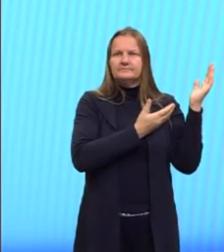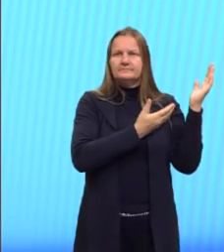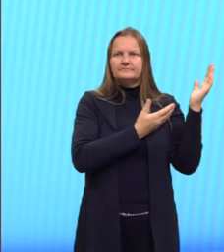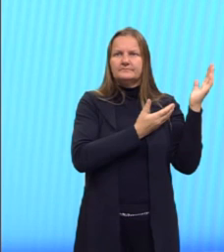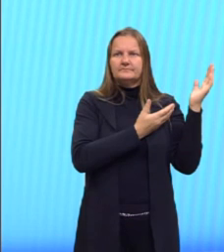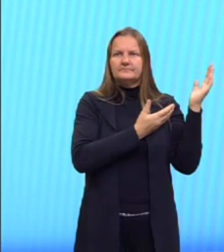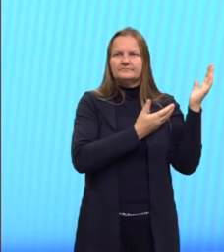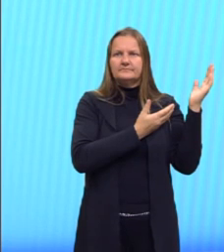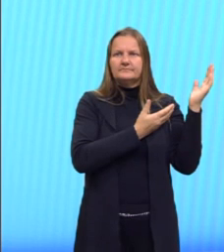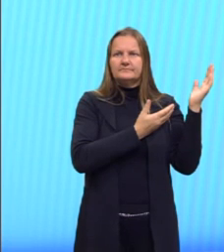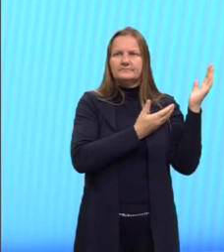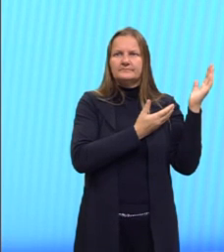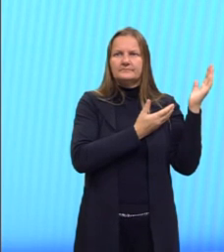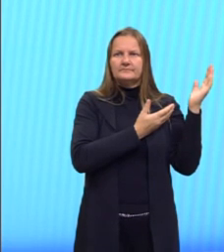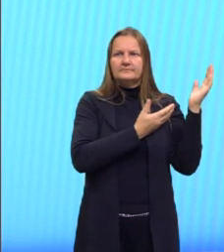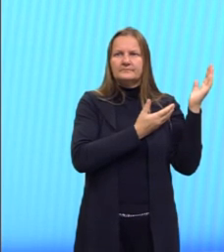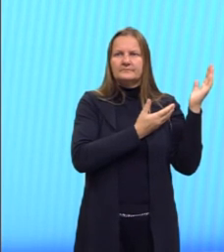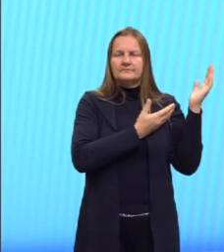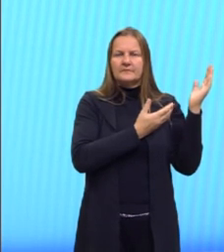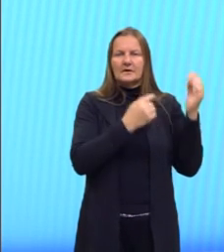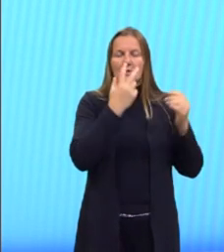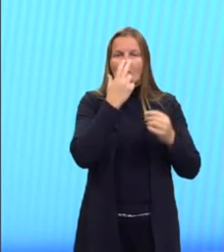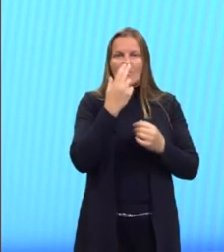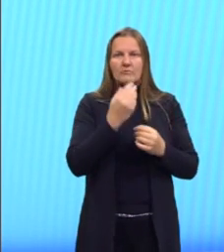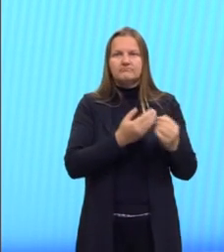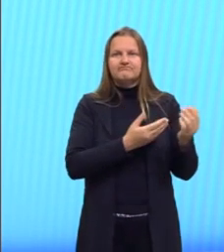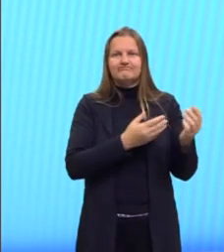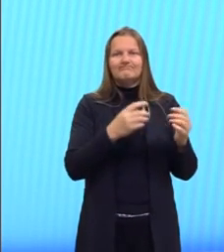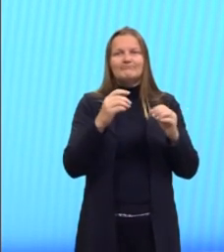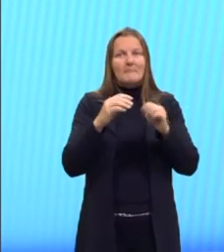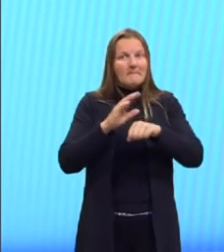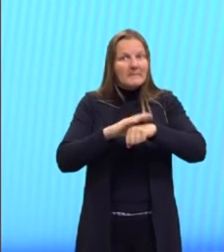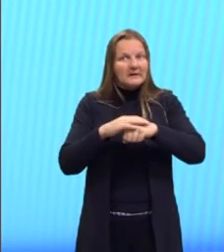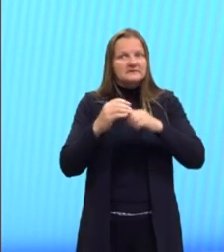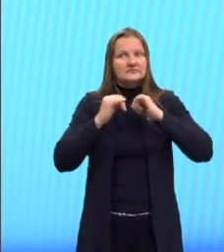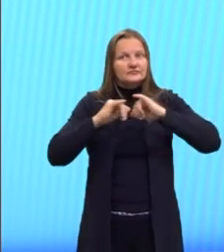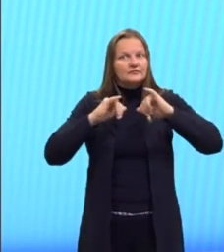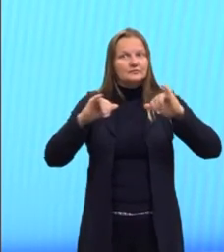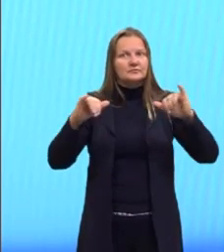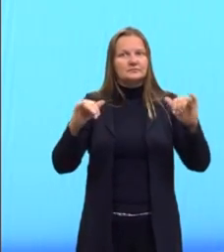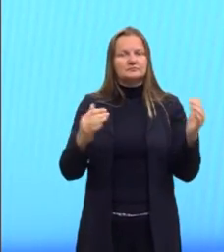aí os termos de rendição, tá? Vamos passar, então, mais um? Vamos lá?